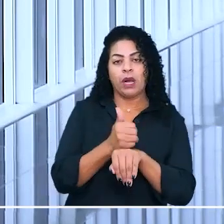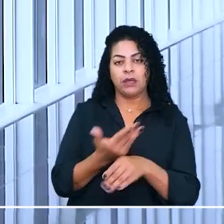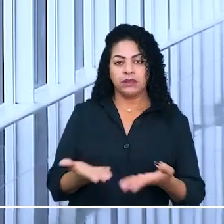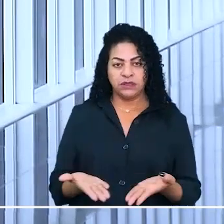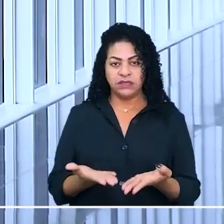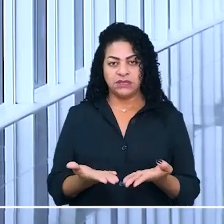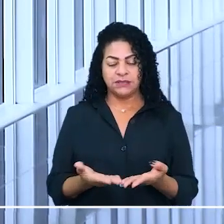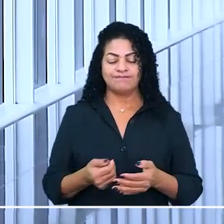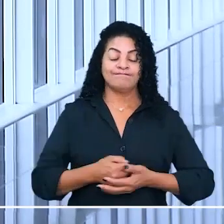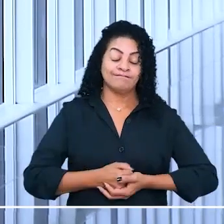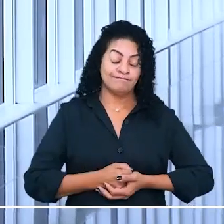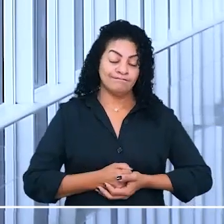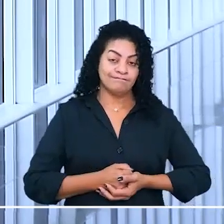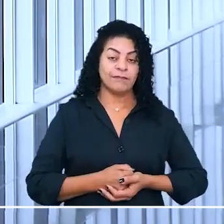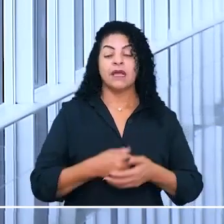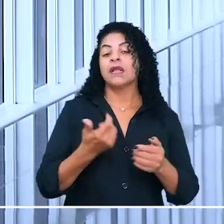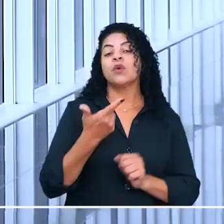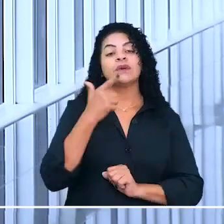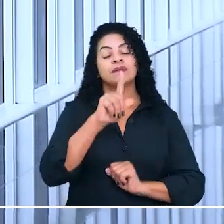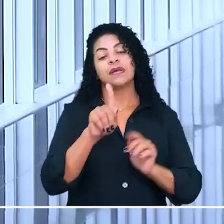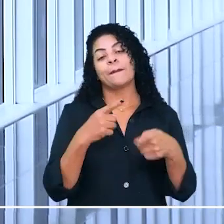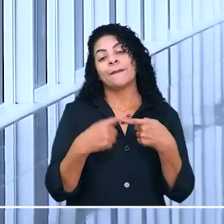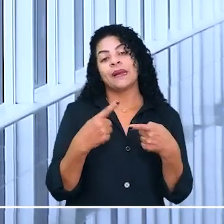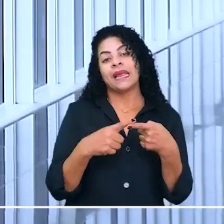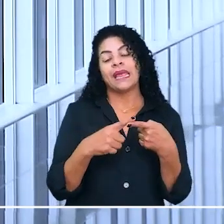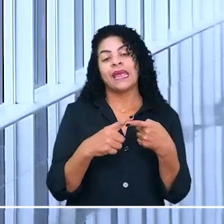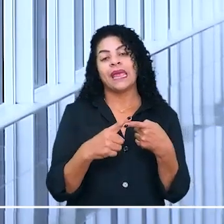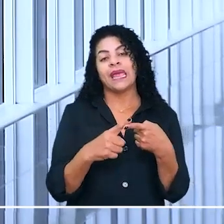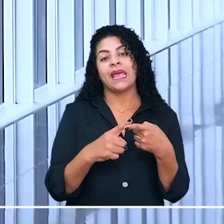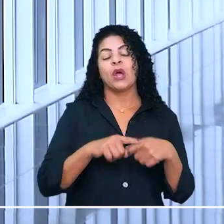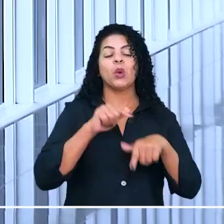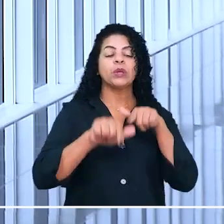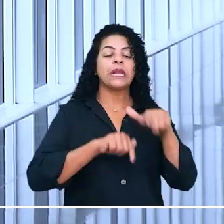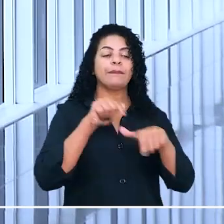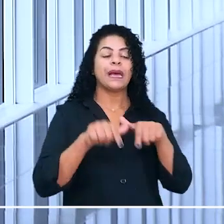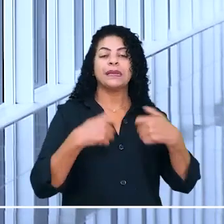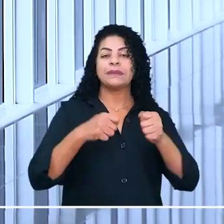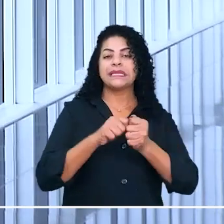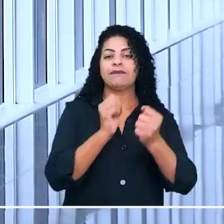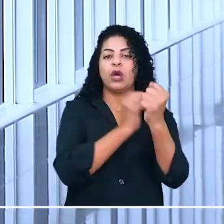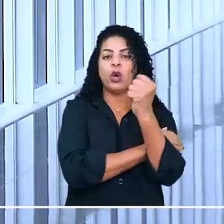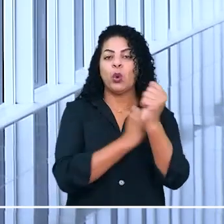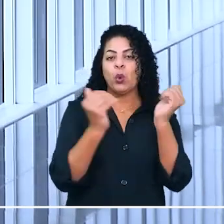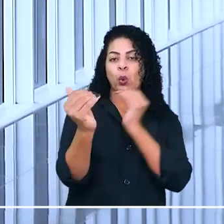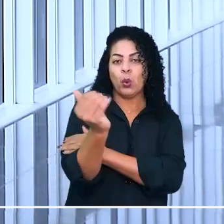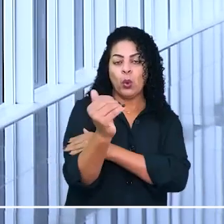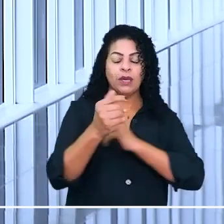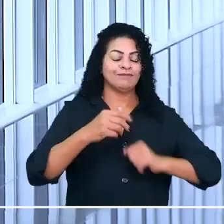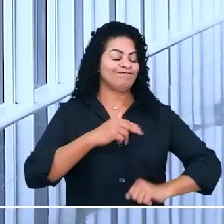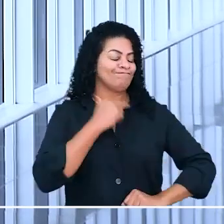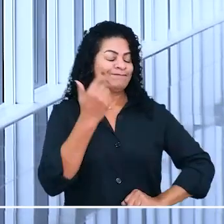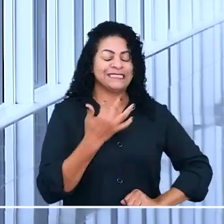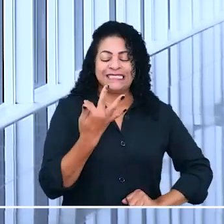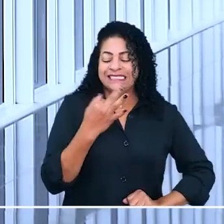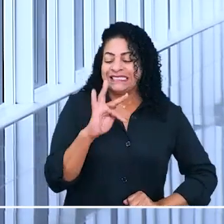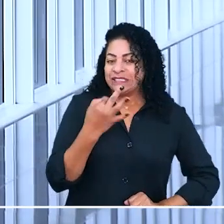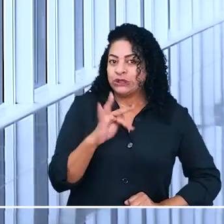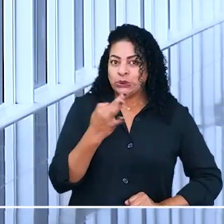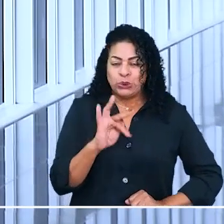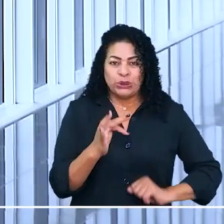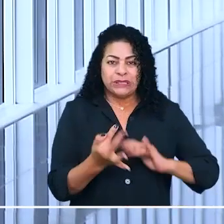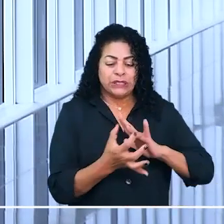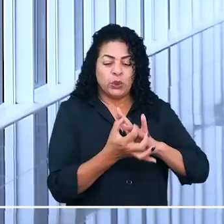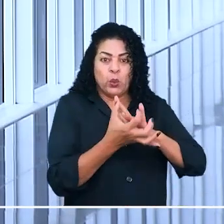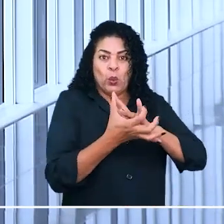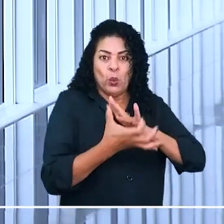não estar apto ao serviço, porque as atividades que exercia exigiam força física e causavam dores e